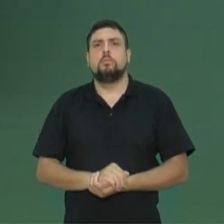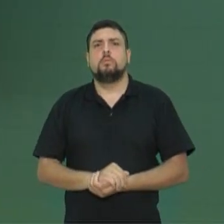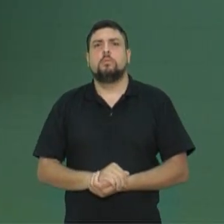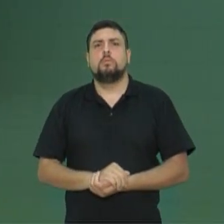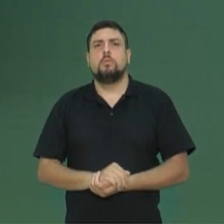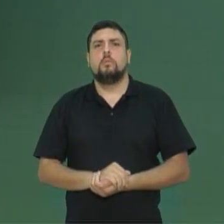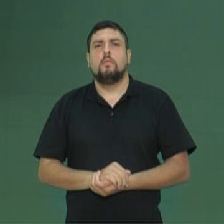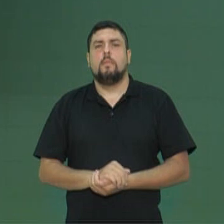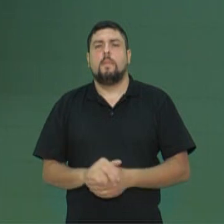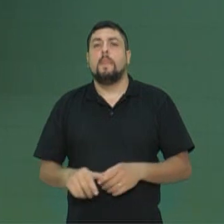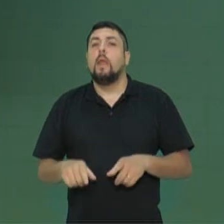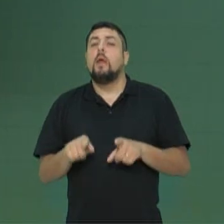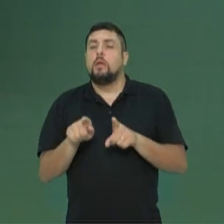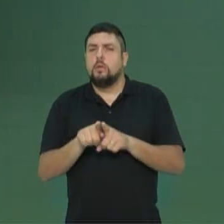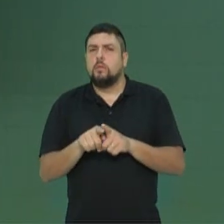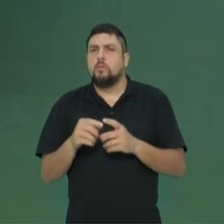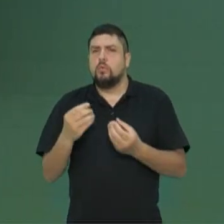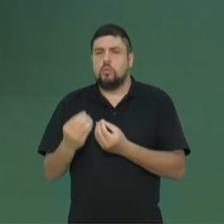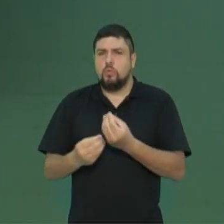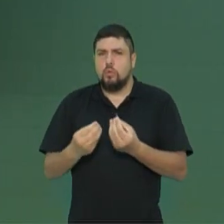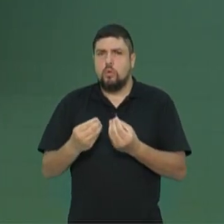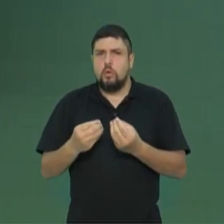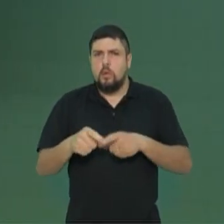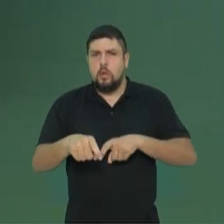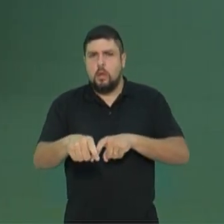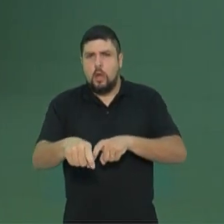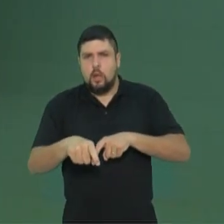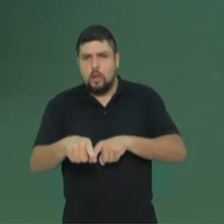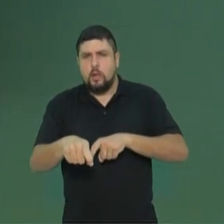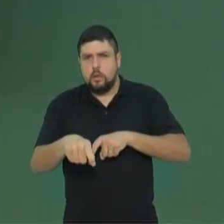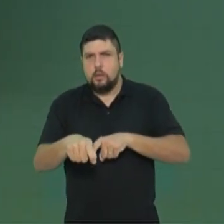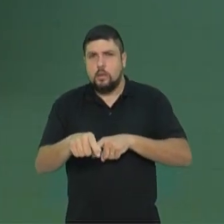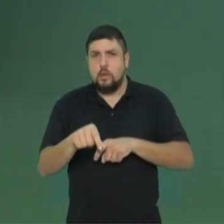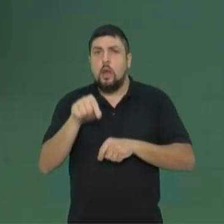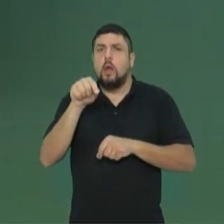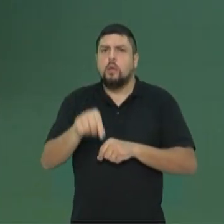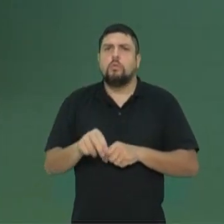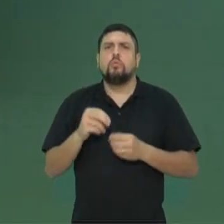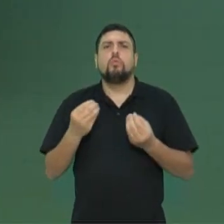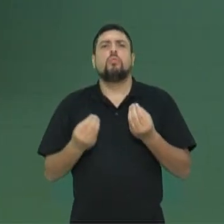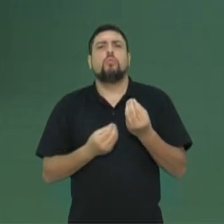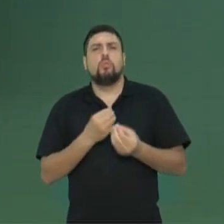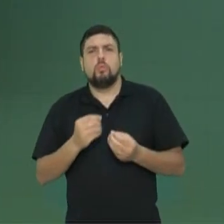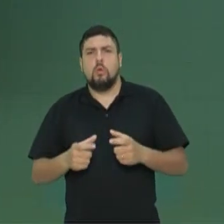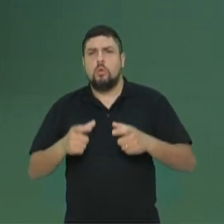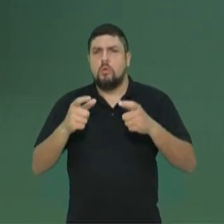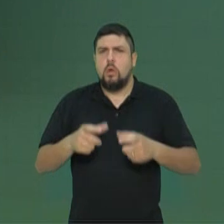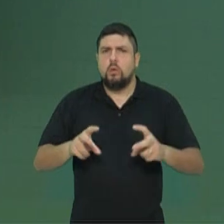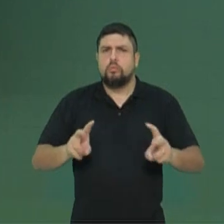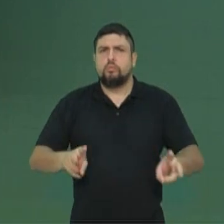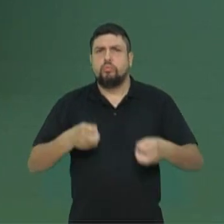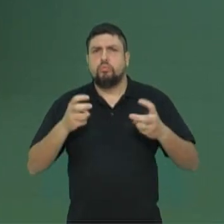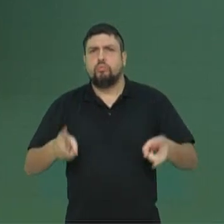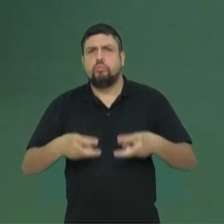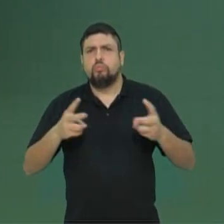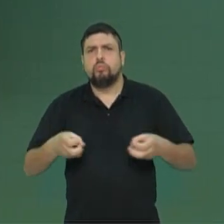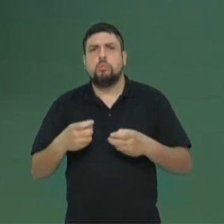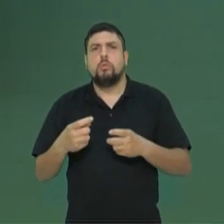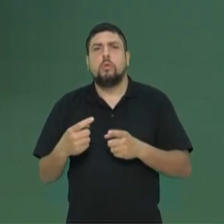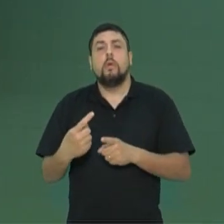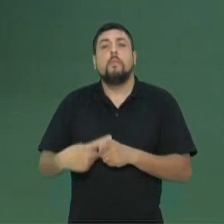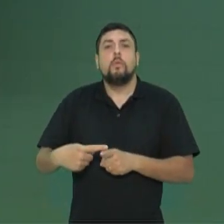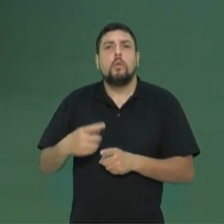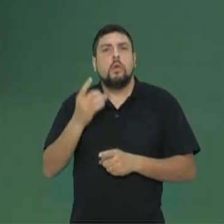revolução da mecanização agrícola, tem sido uma região muito explorada, agricolamente falando. Por quê? É muito fácil de mecanizar.